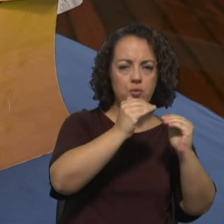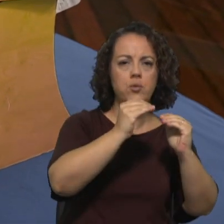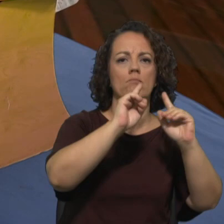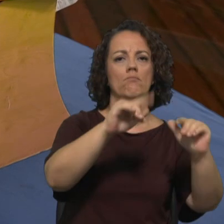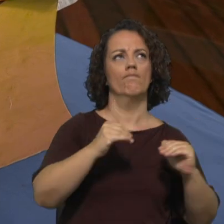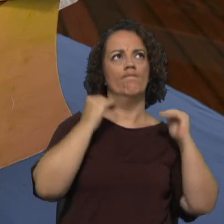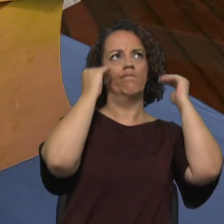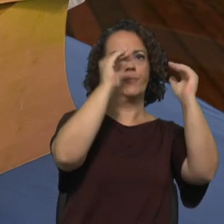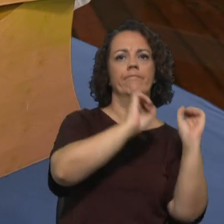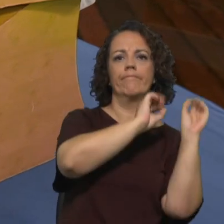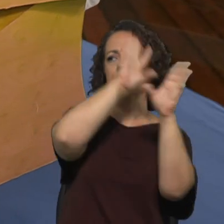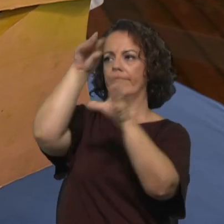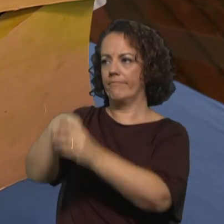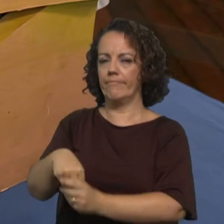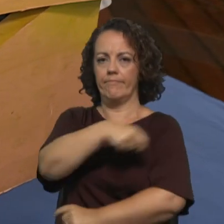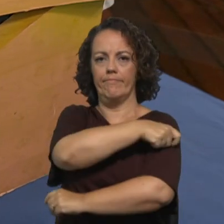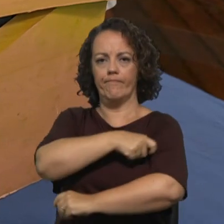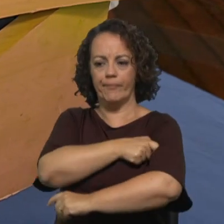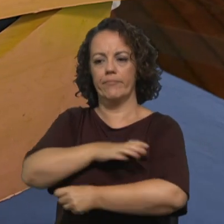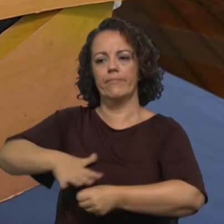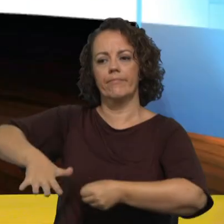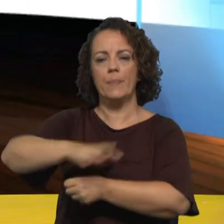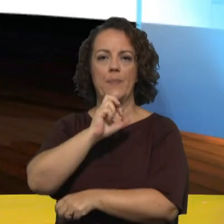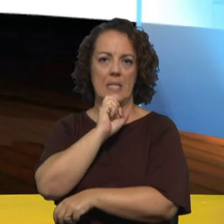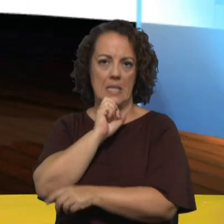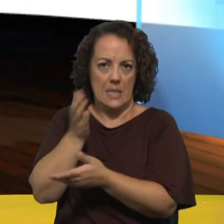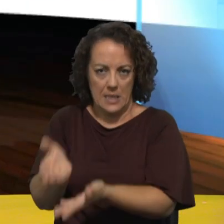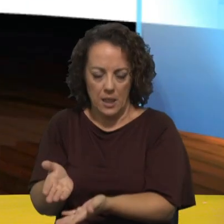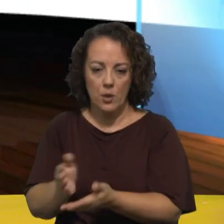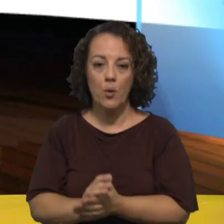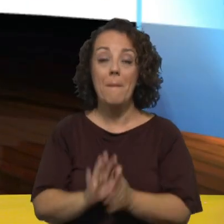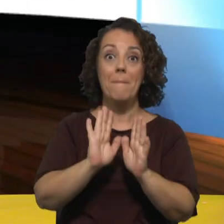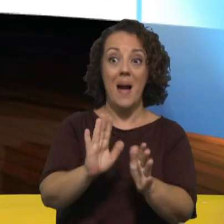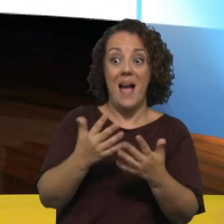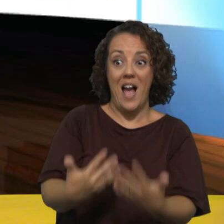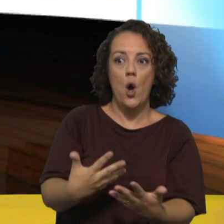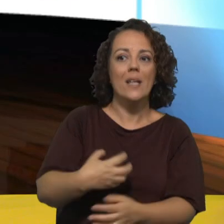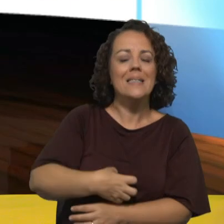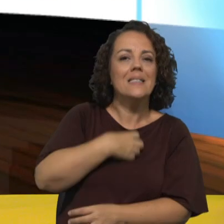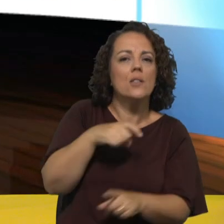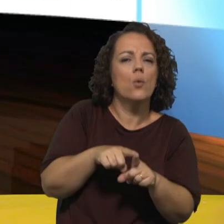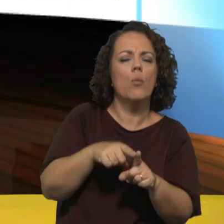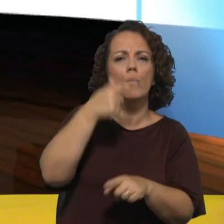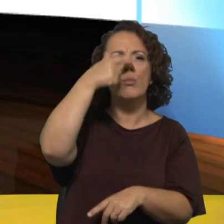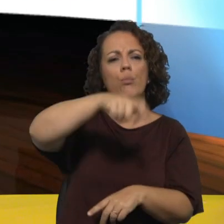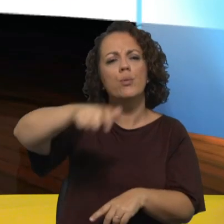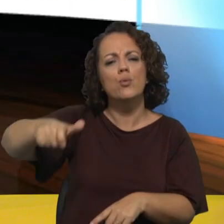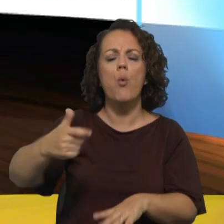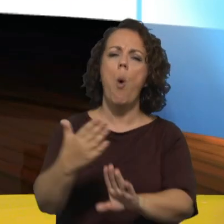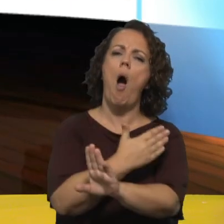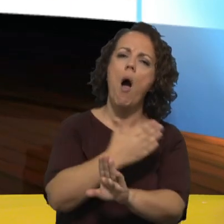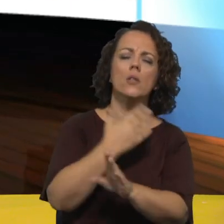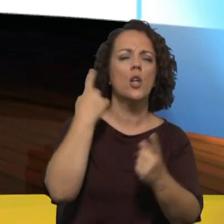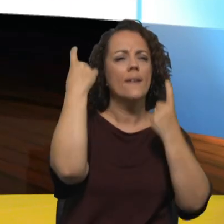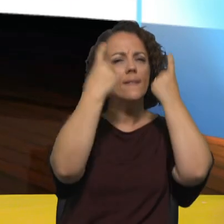sínodo. E, efetivamente, há aqui esta noção de que aquilo que foi dito pelas pessoas, aquilo que foi falado, aquilo que foi refletido, está